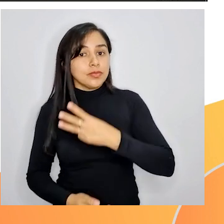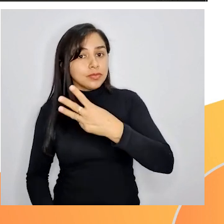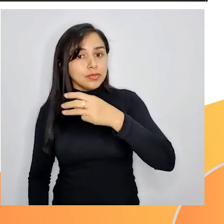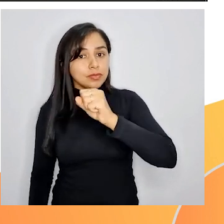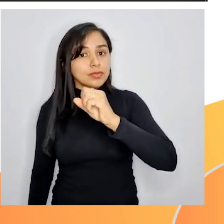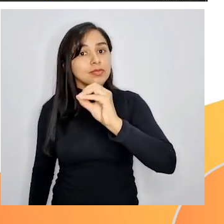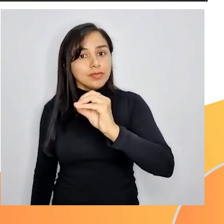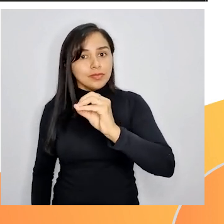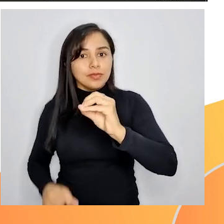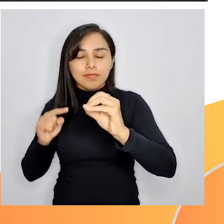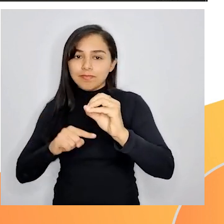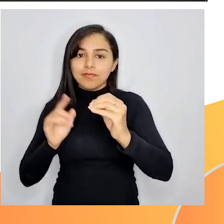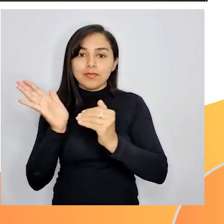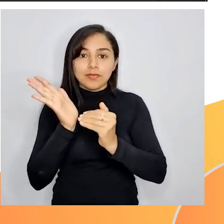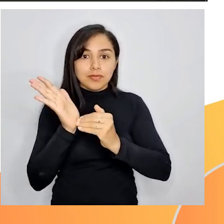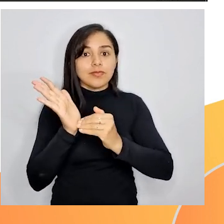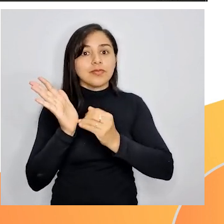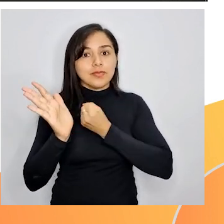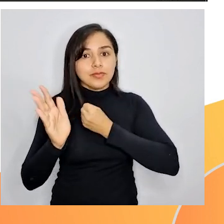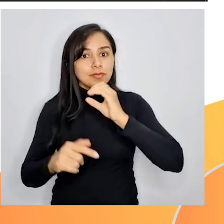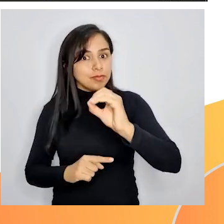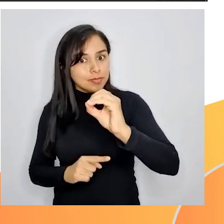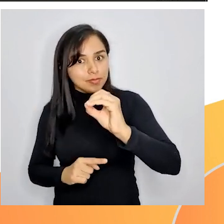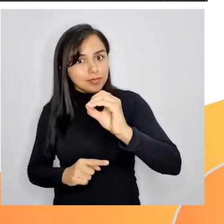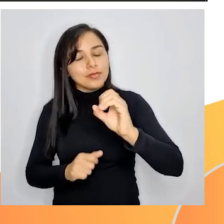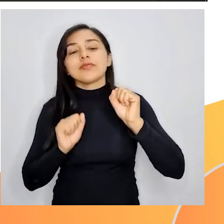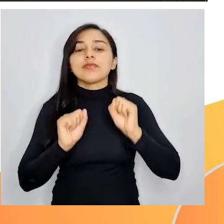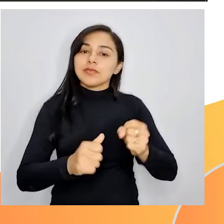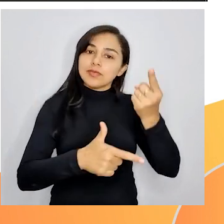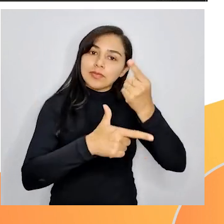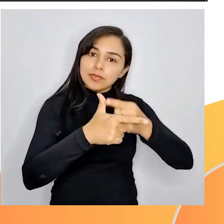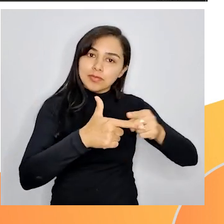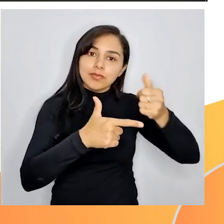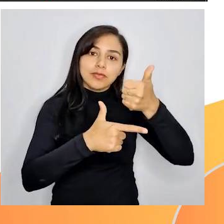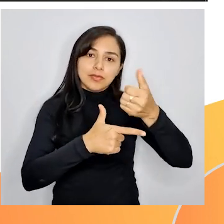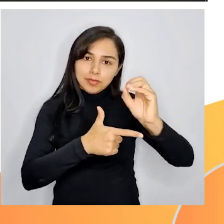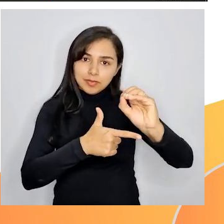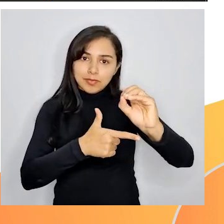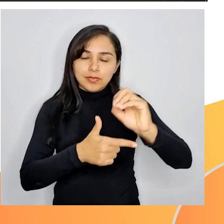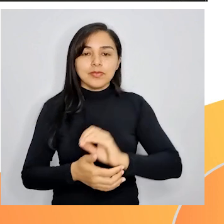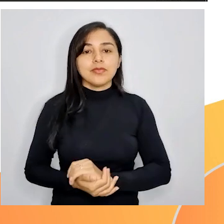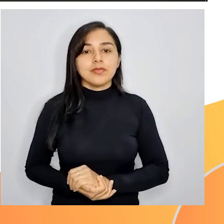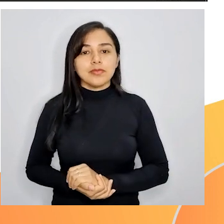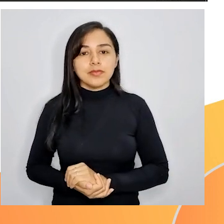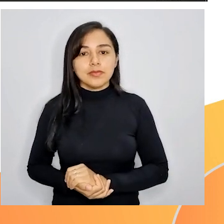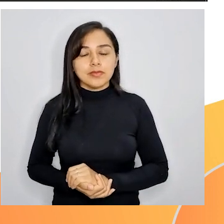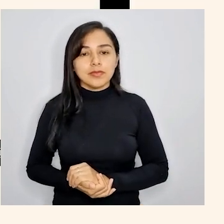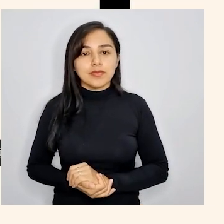380 finaliza com o número 0. Então, podemos dividir por 10.